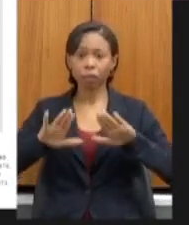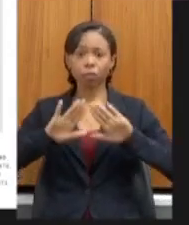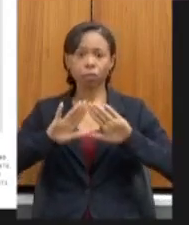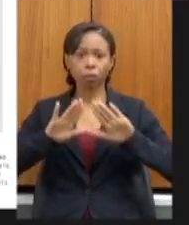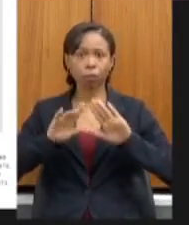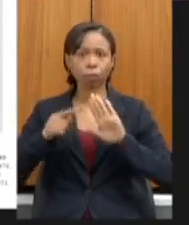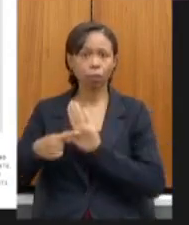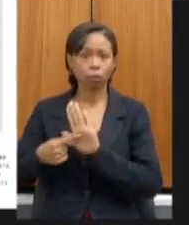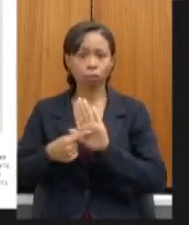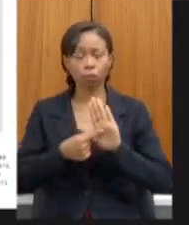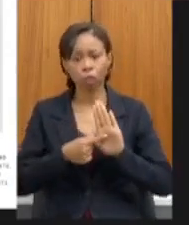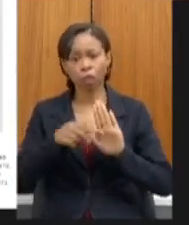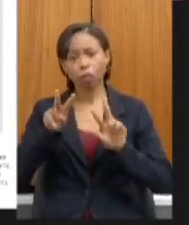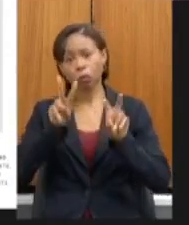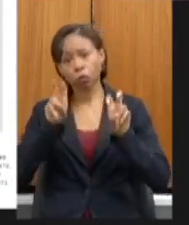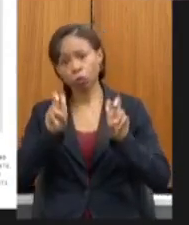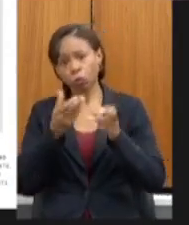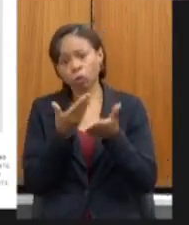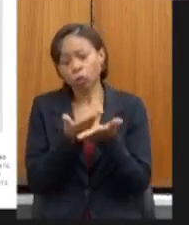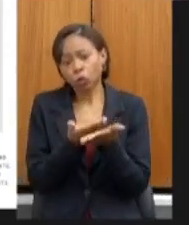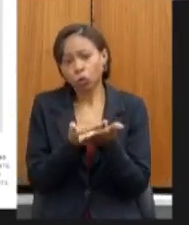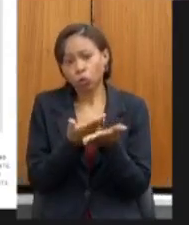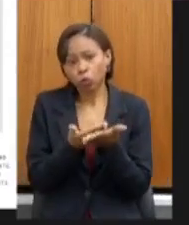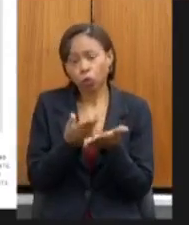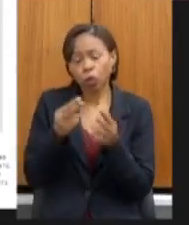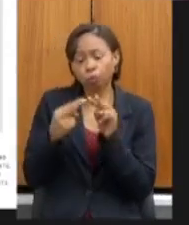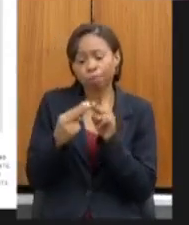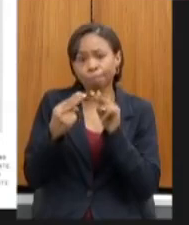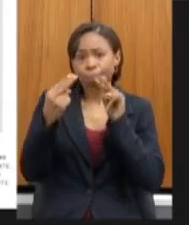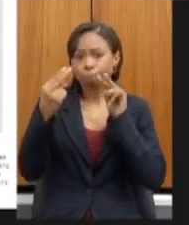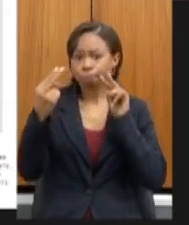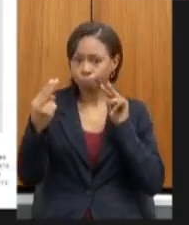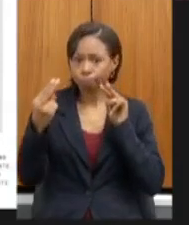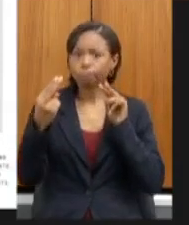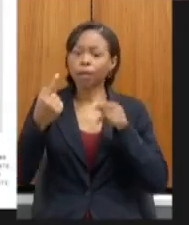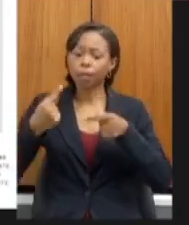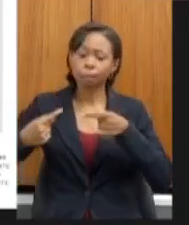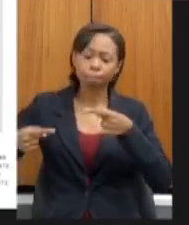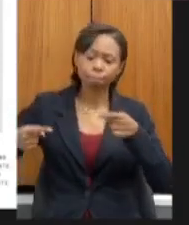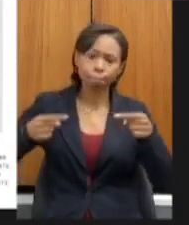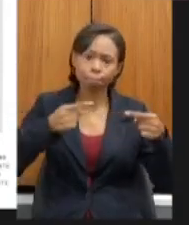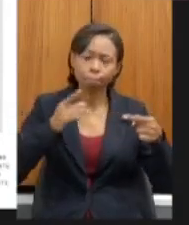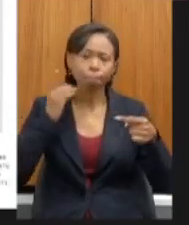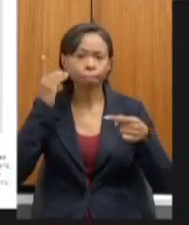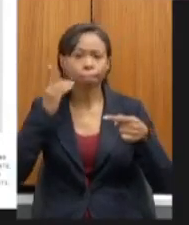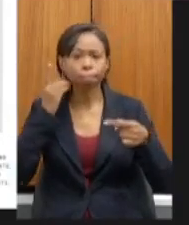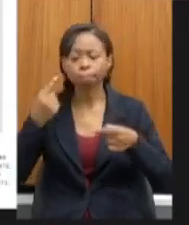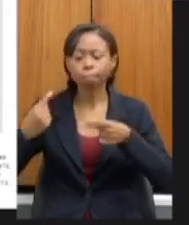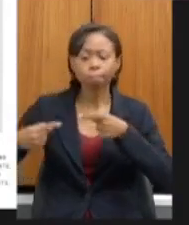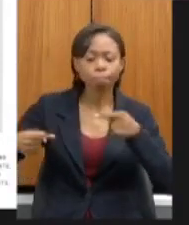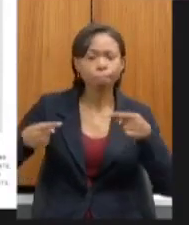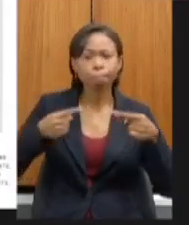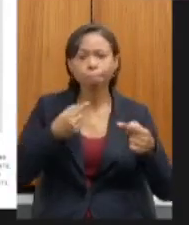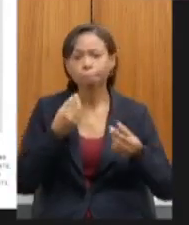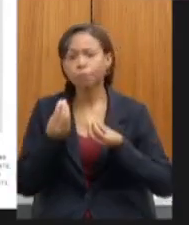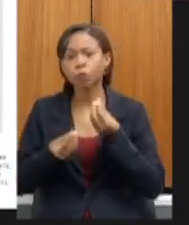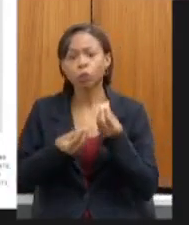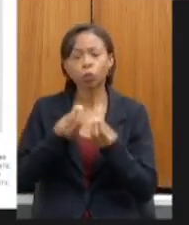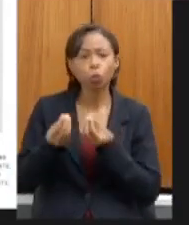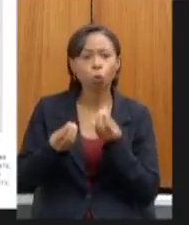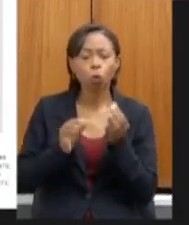estudos não presencial em que a gente teve a oportunidade de debater com todos os deputados detalhes a respeito do que vinha sendo